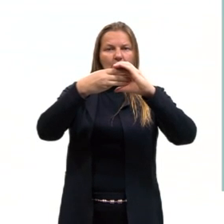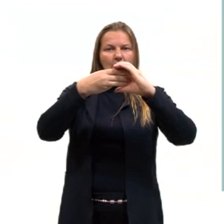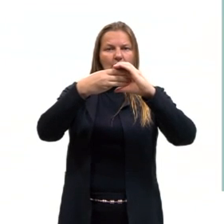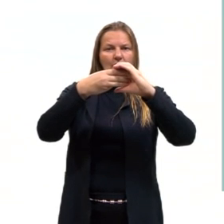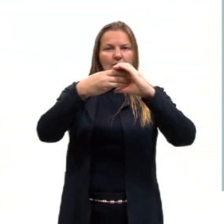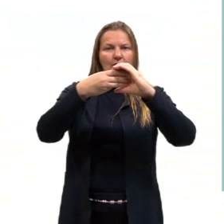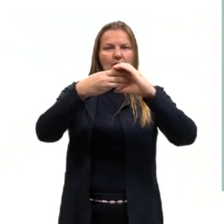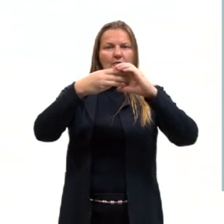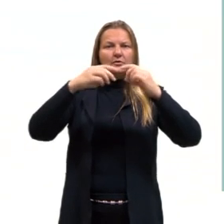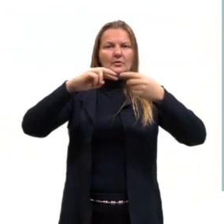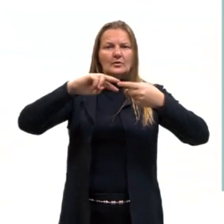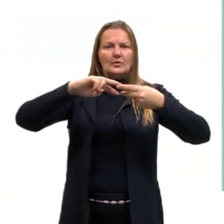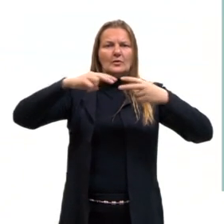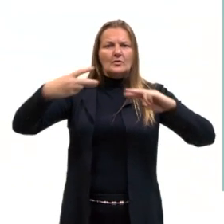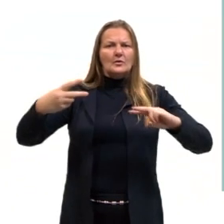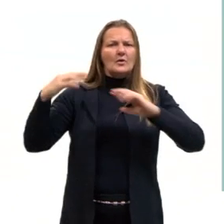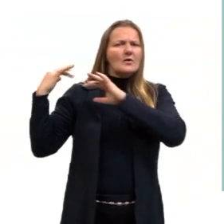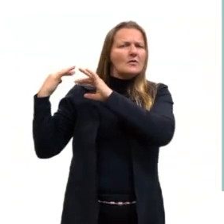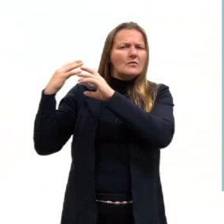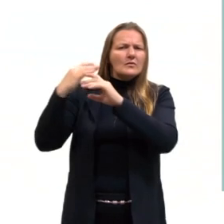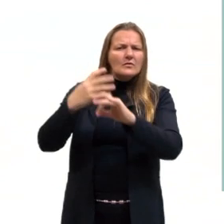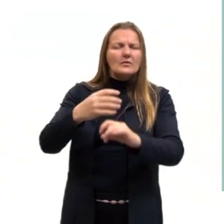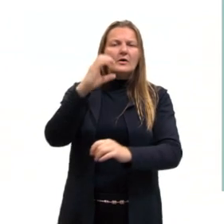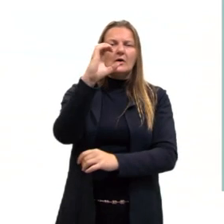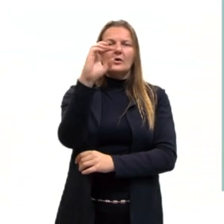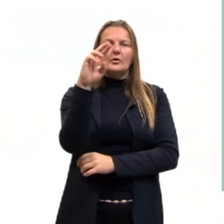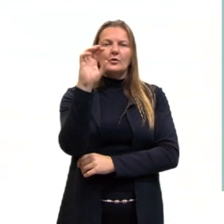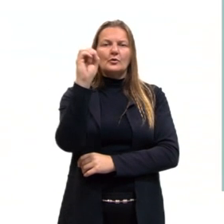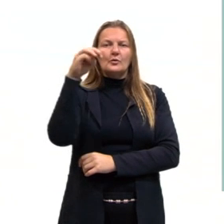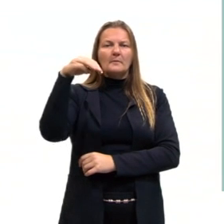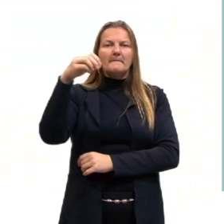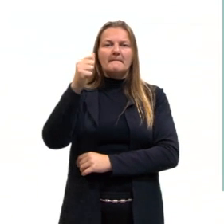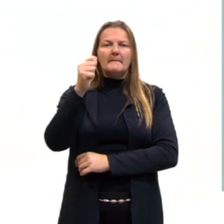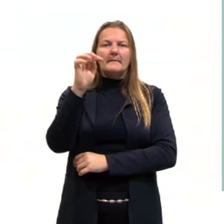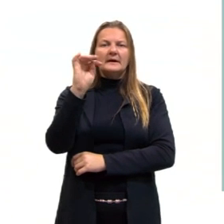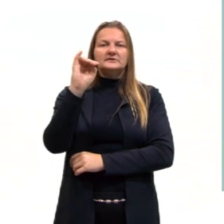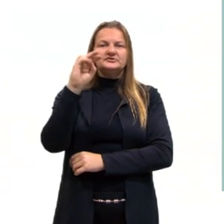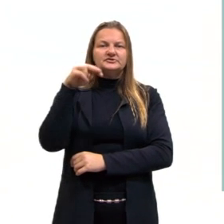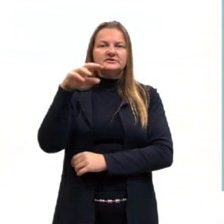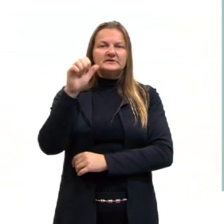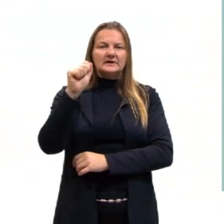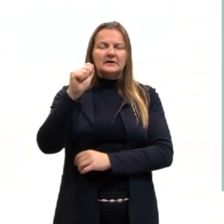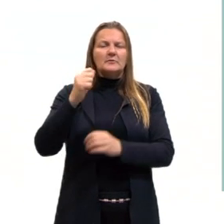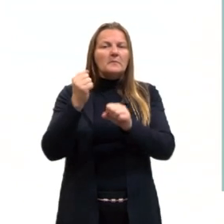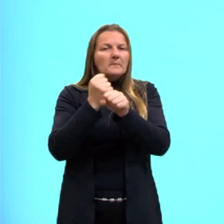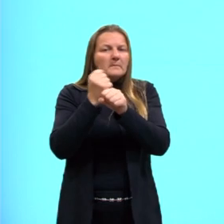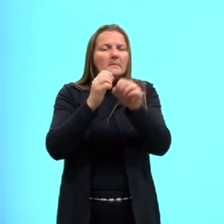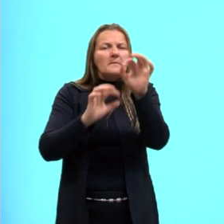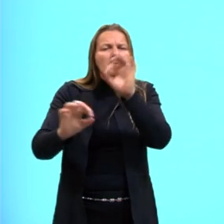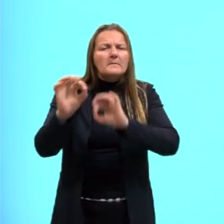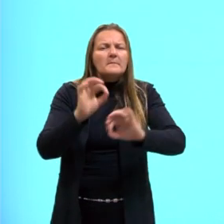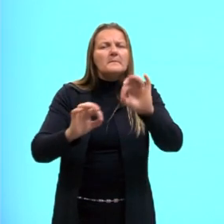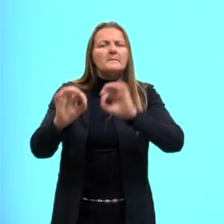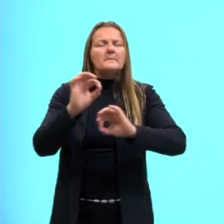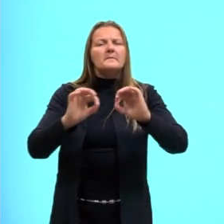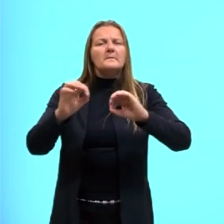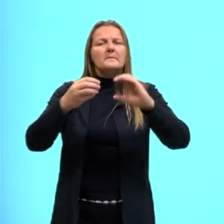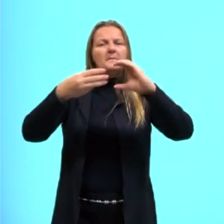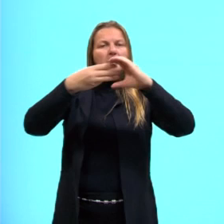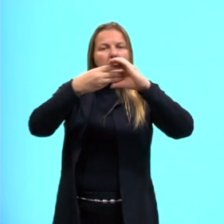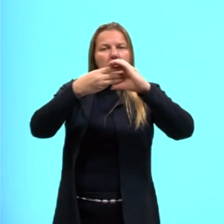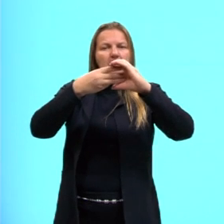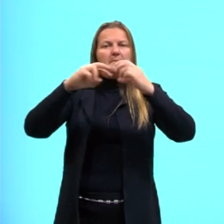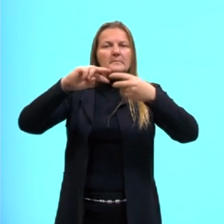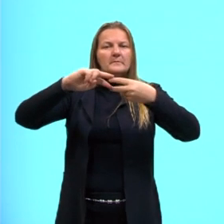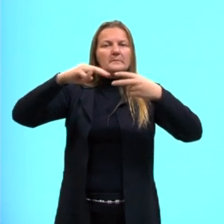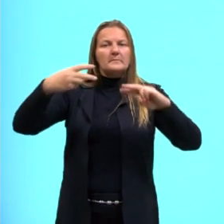preparando de verdade. Aí ela leva a sério mesmo a preparação para a mitose, para o período